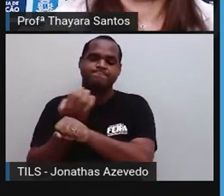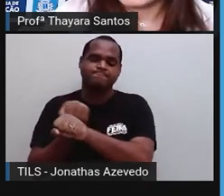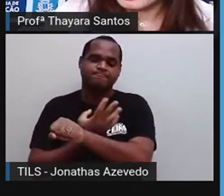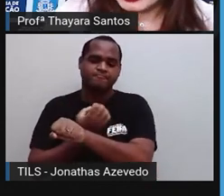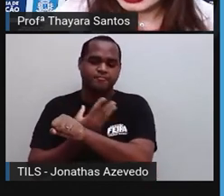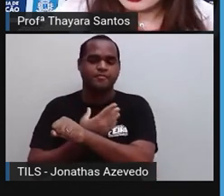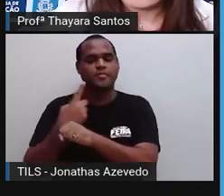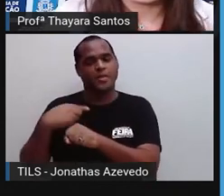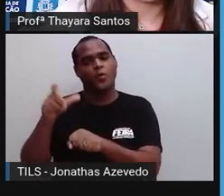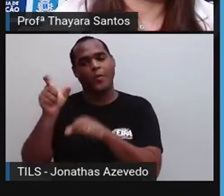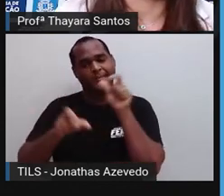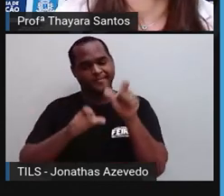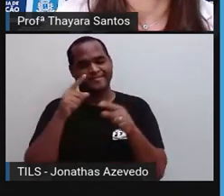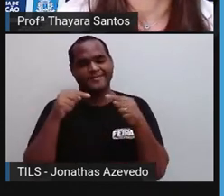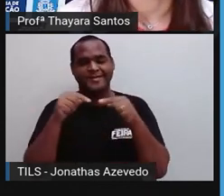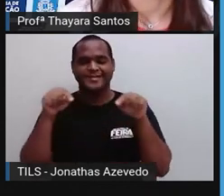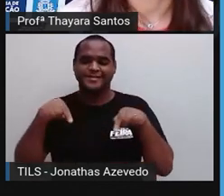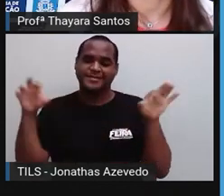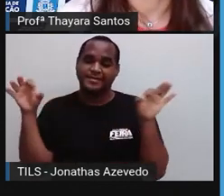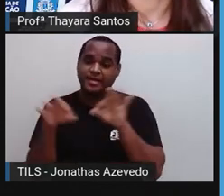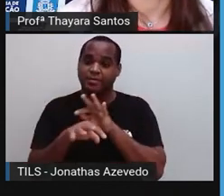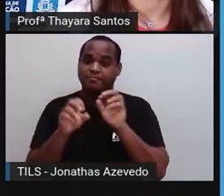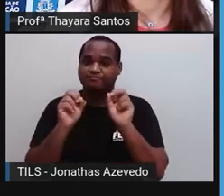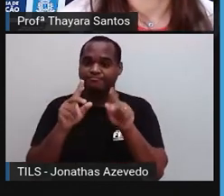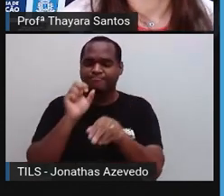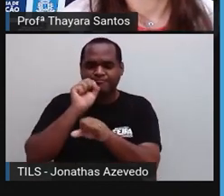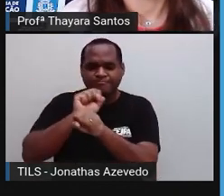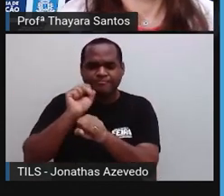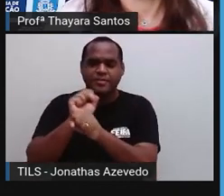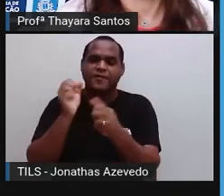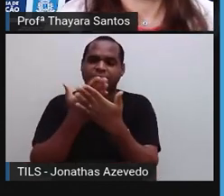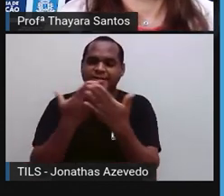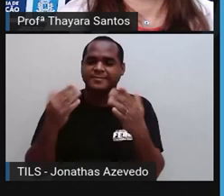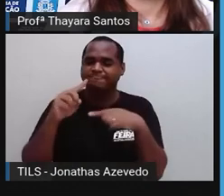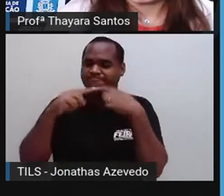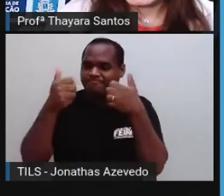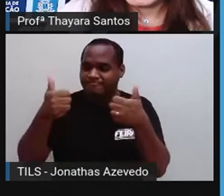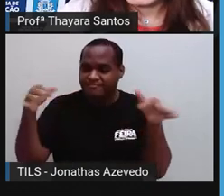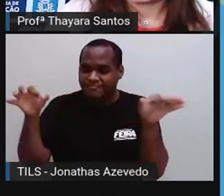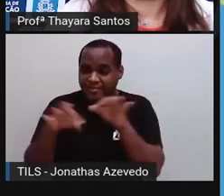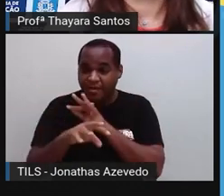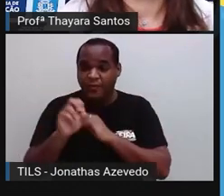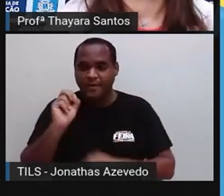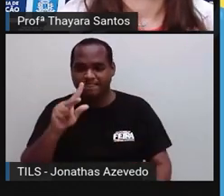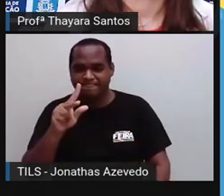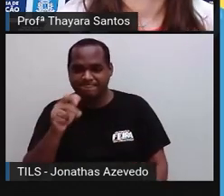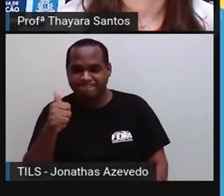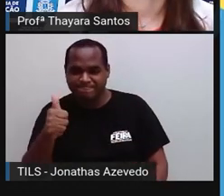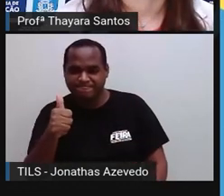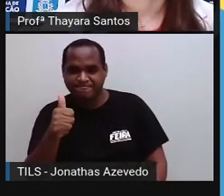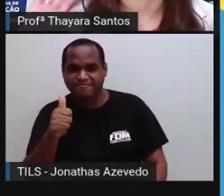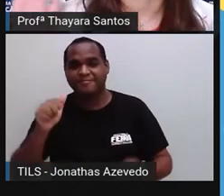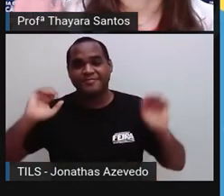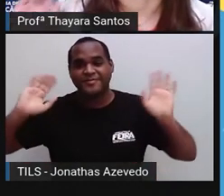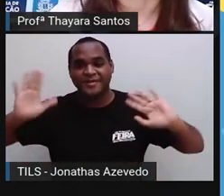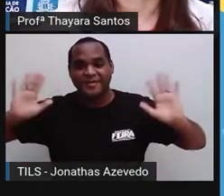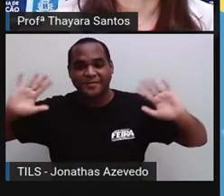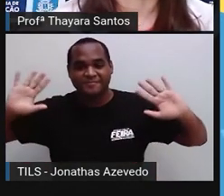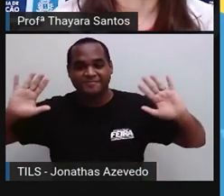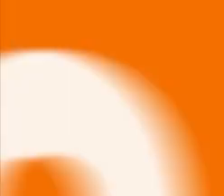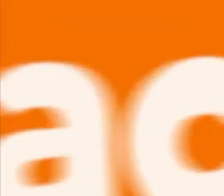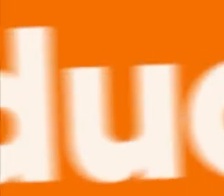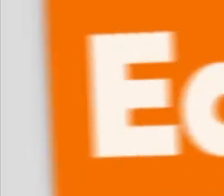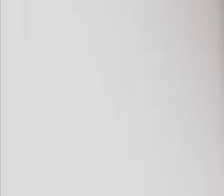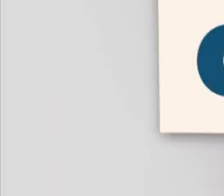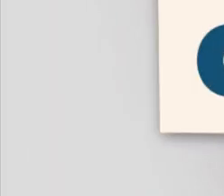indivíduos. Então, eu fico por aqui e aguardo vocês até a próxima aula, gente. Tchau, tchau. Até